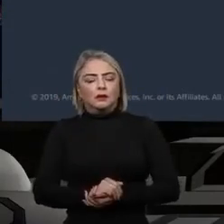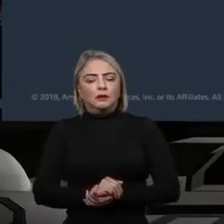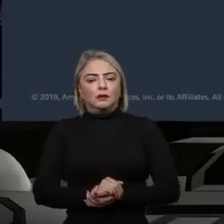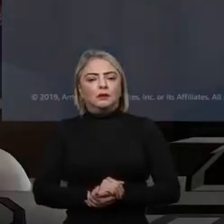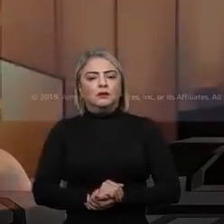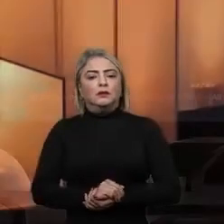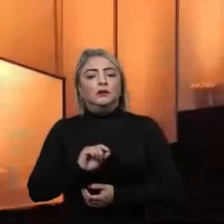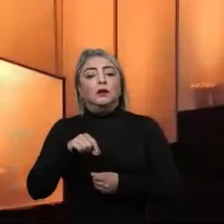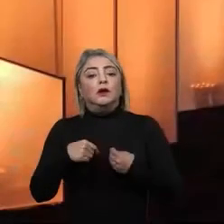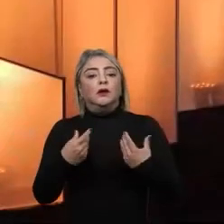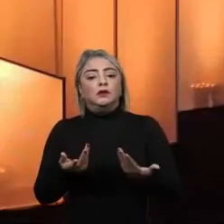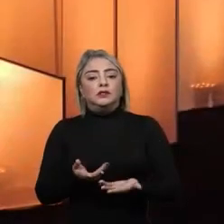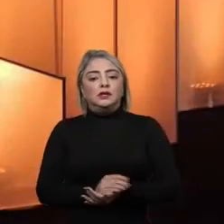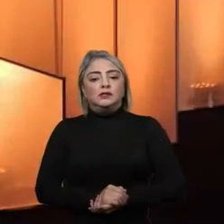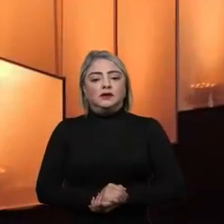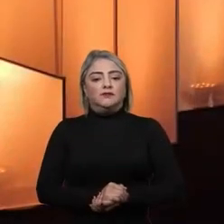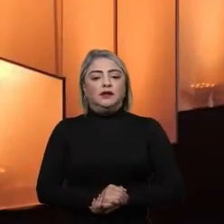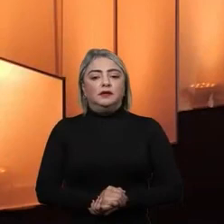vocês.